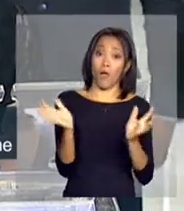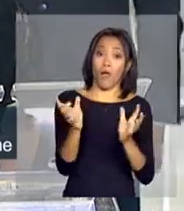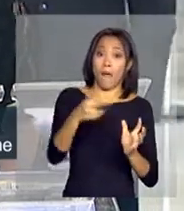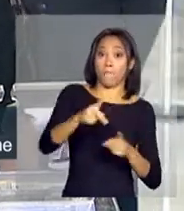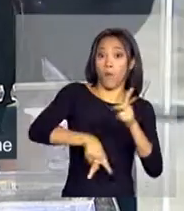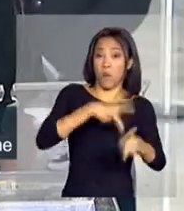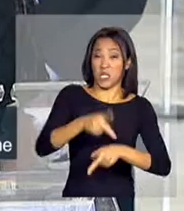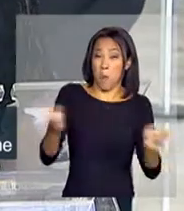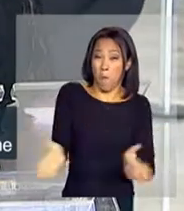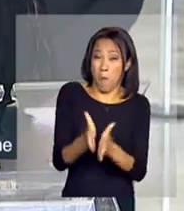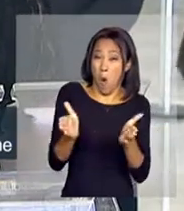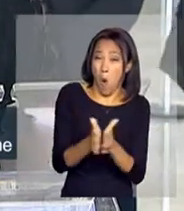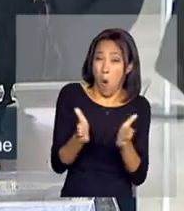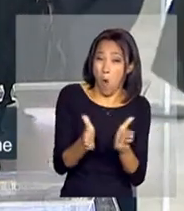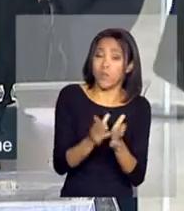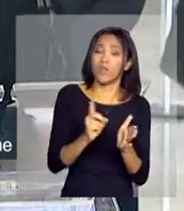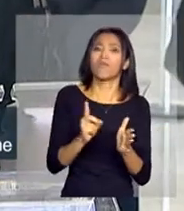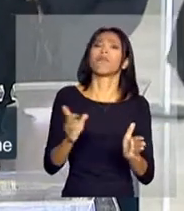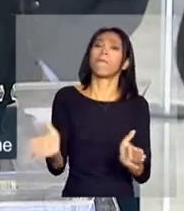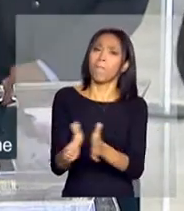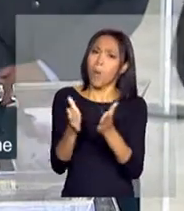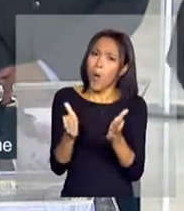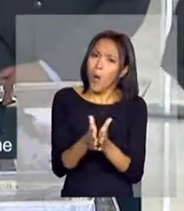extremamente pobre e para pobre.